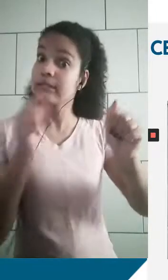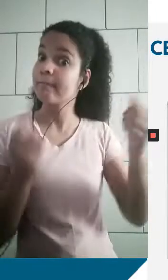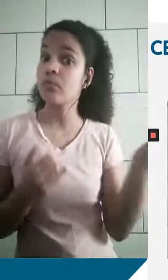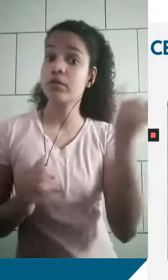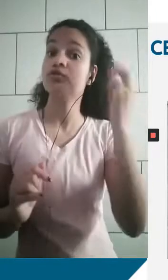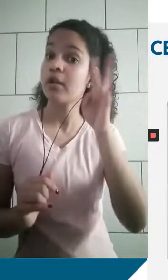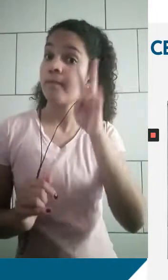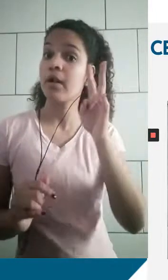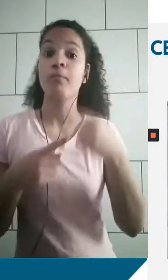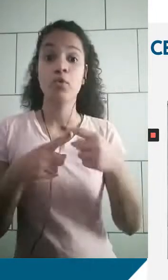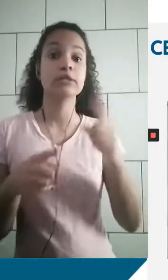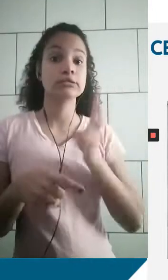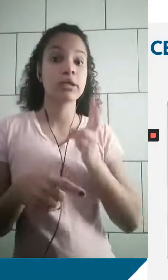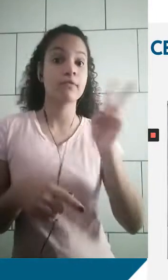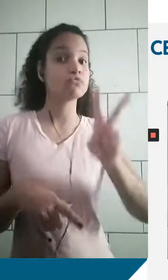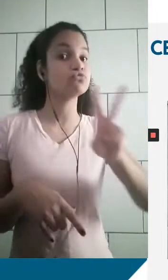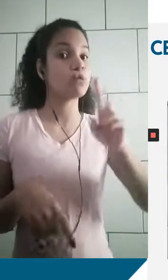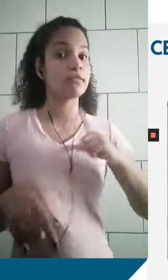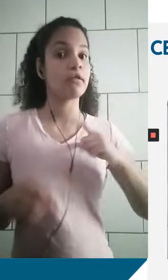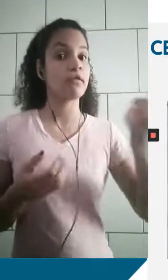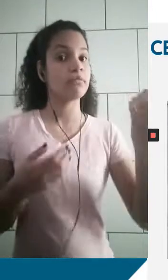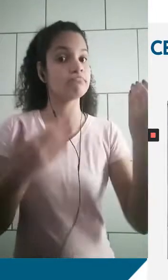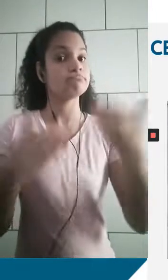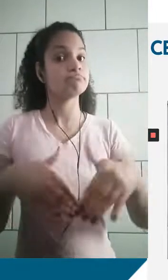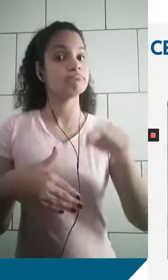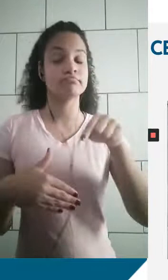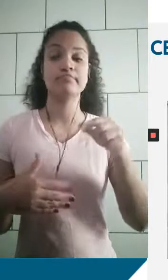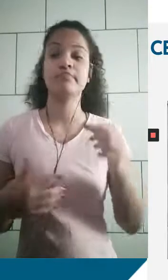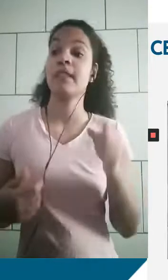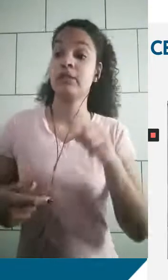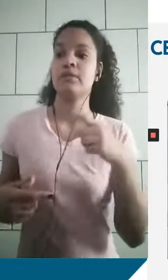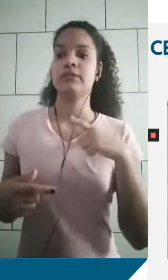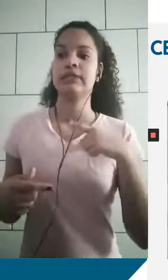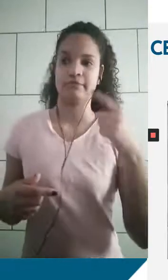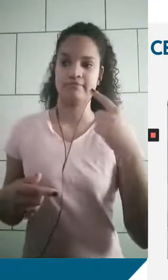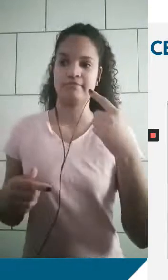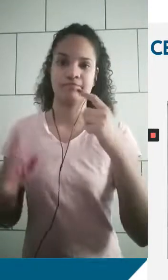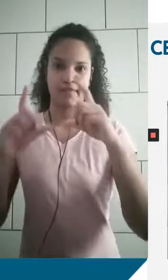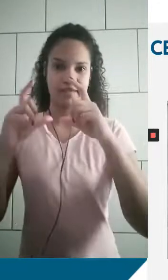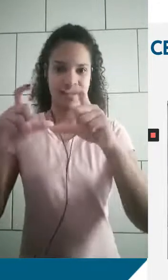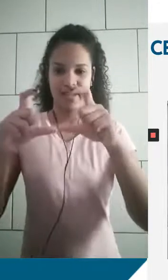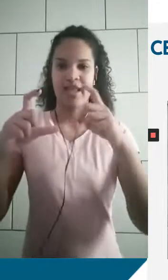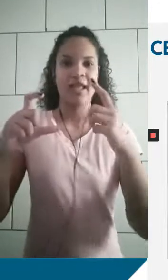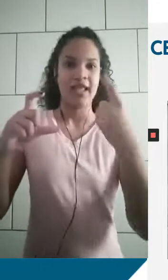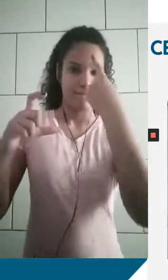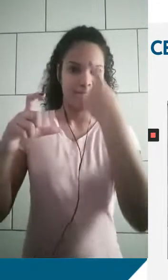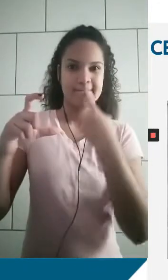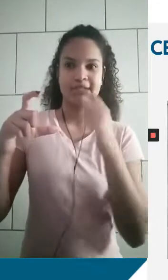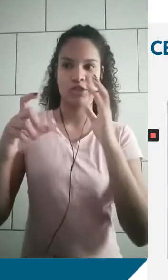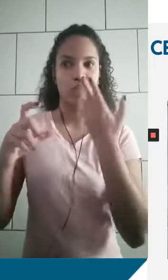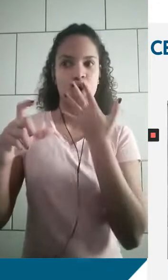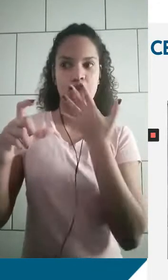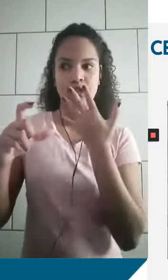porque muitas das vezes cai em vestibular. Então, aqui vocês têm na parte de baixo, dessa figura aqui no meio, colorida, essas